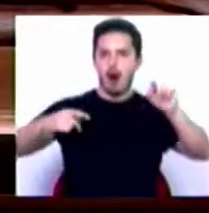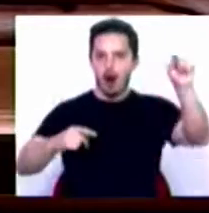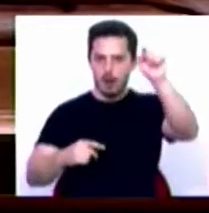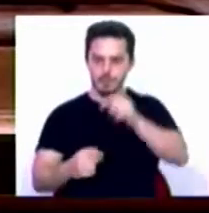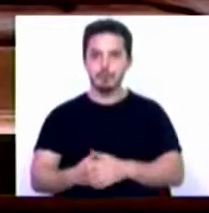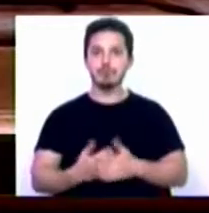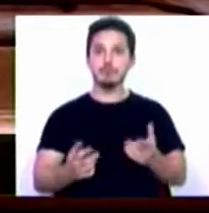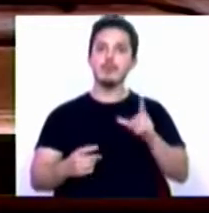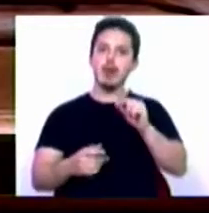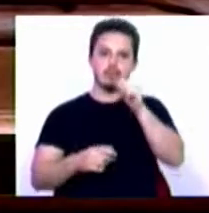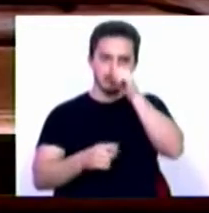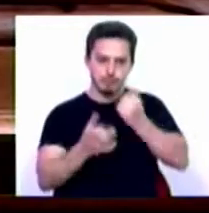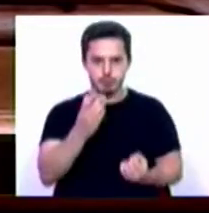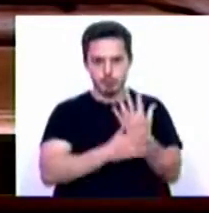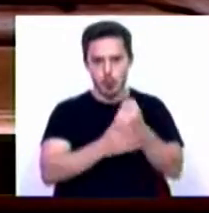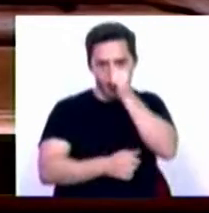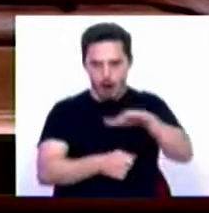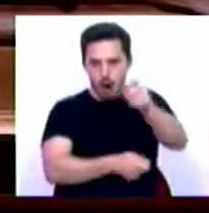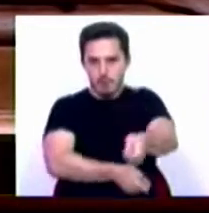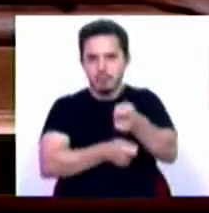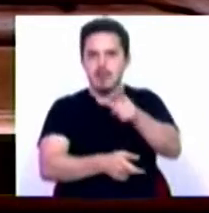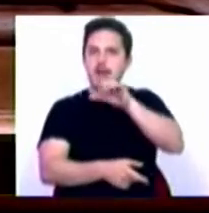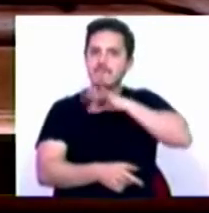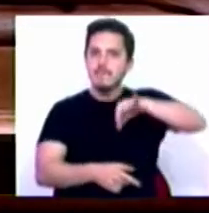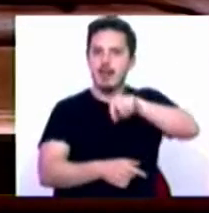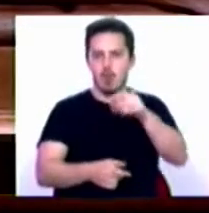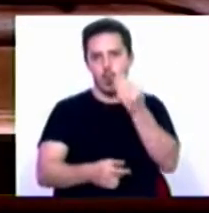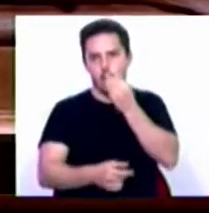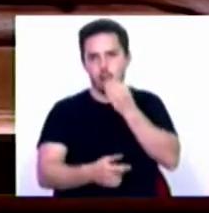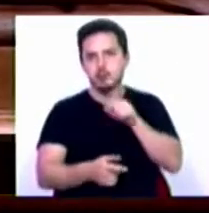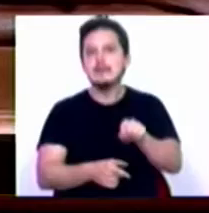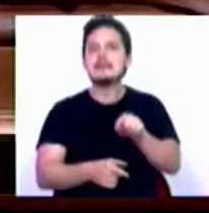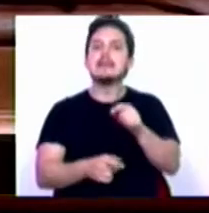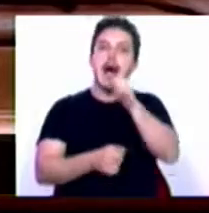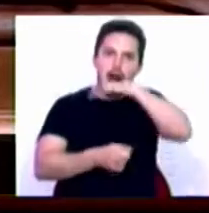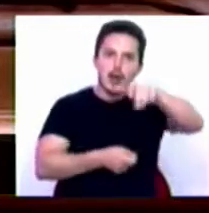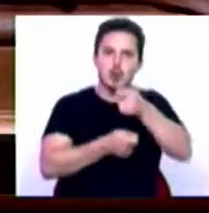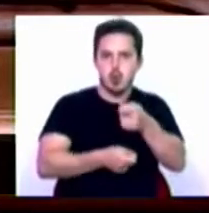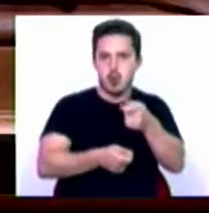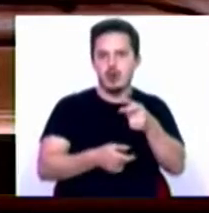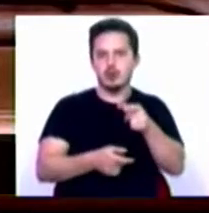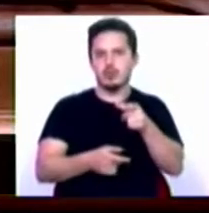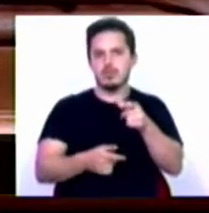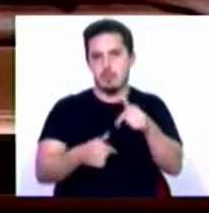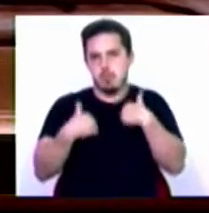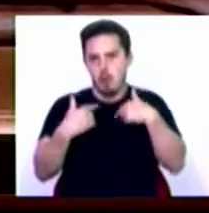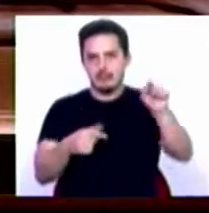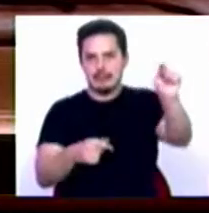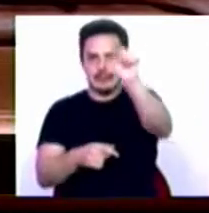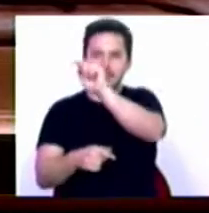-se que os produtores agrícolas, bem como as famílias que produziam para autoconsumo a tal dita agricultura de subsistência, puderam